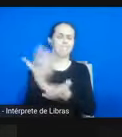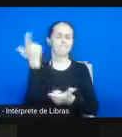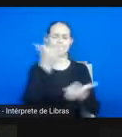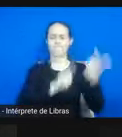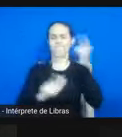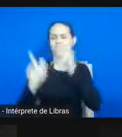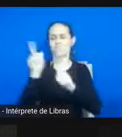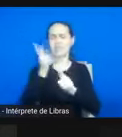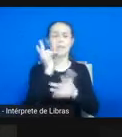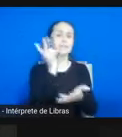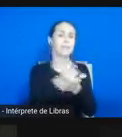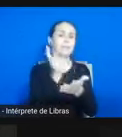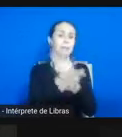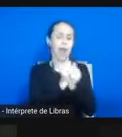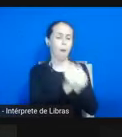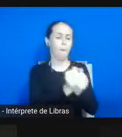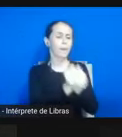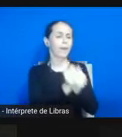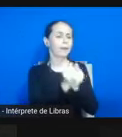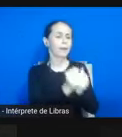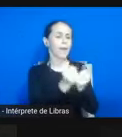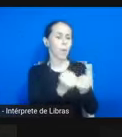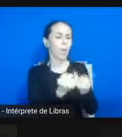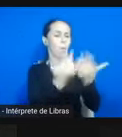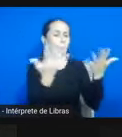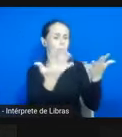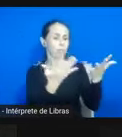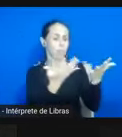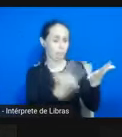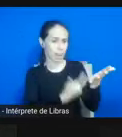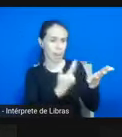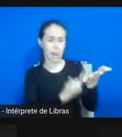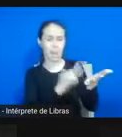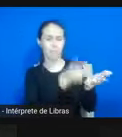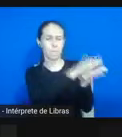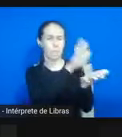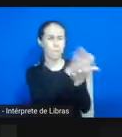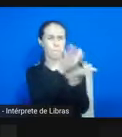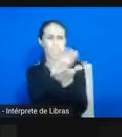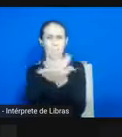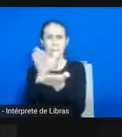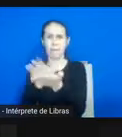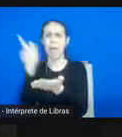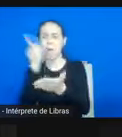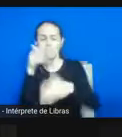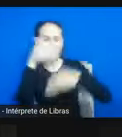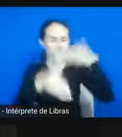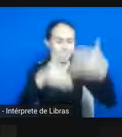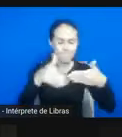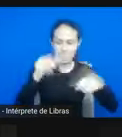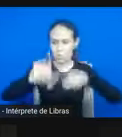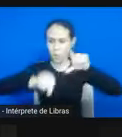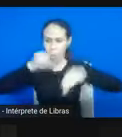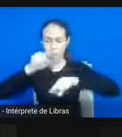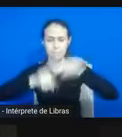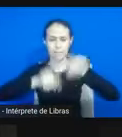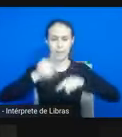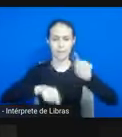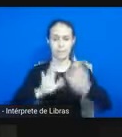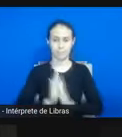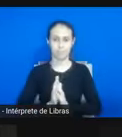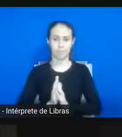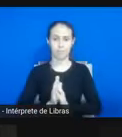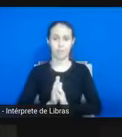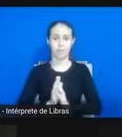acompanhar o quanto a academia está produzindo, acessar, poder selecionar esse material. Então, tudo que construir essas